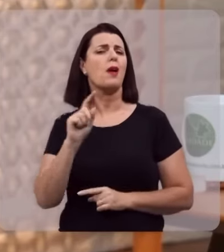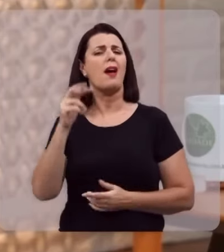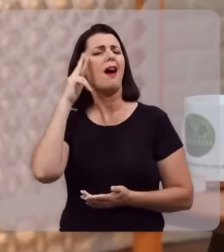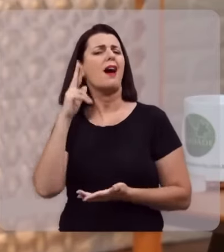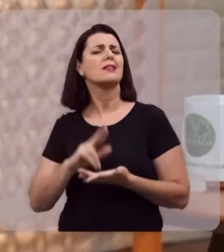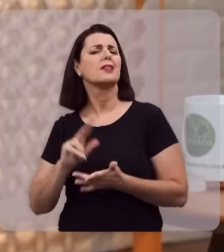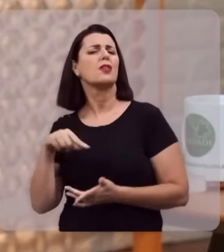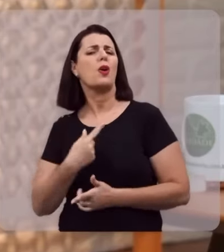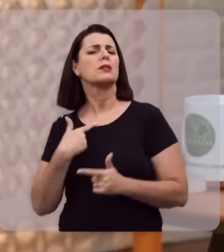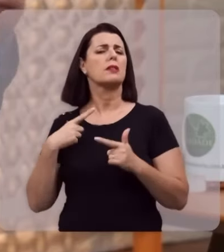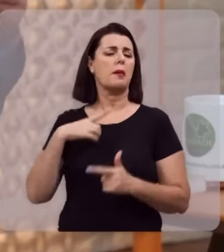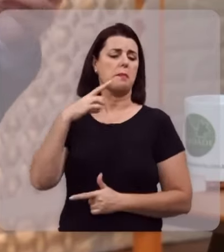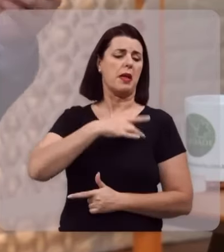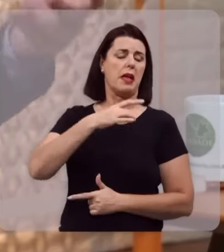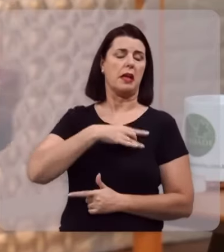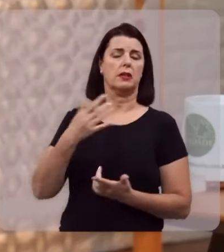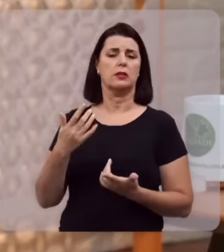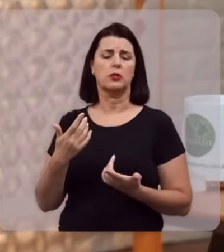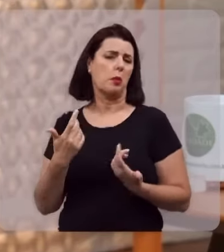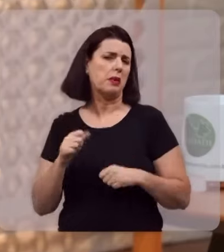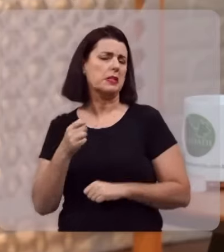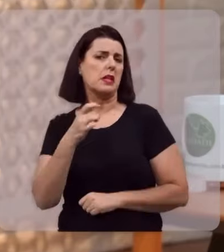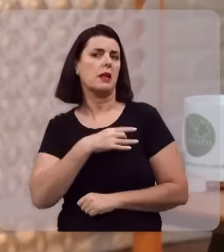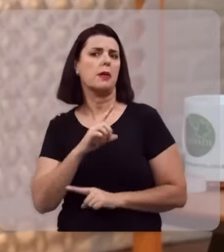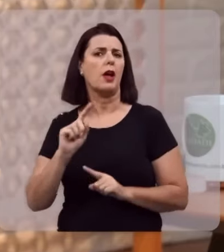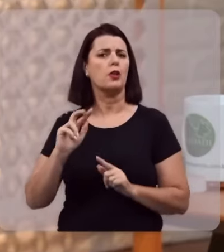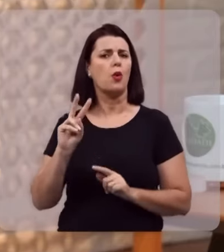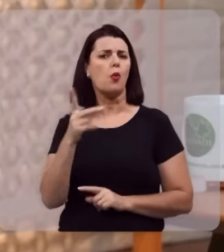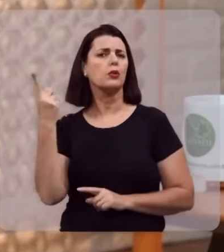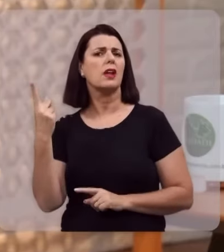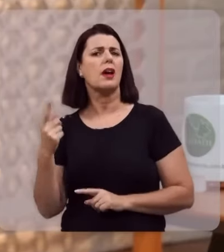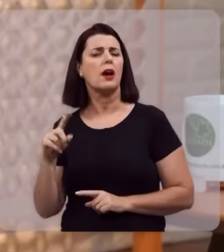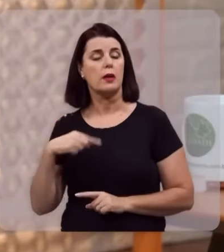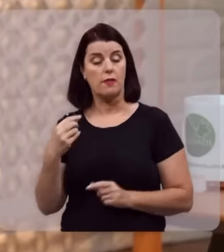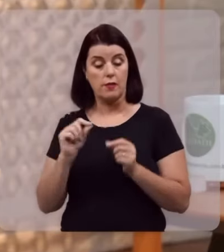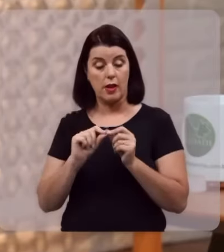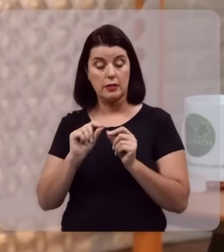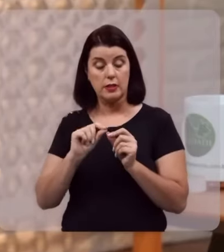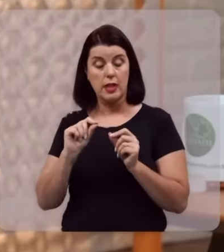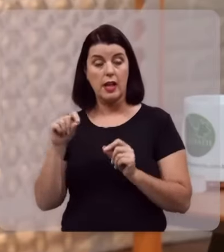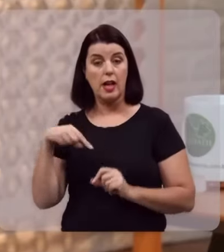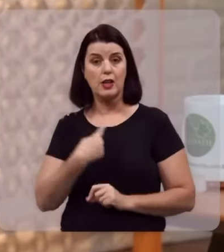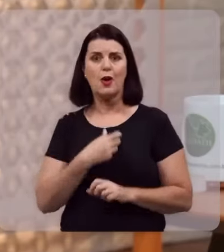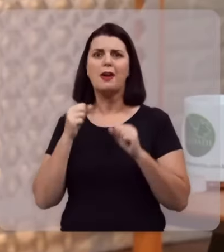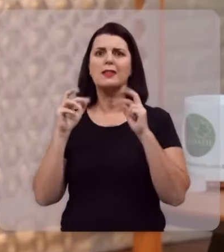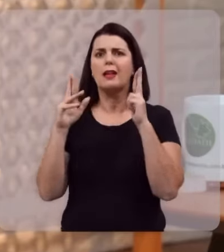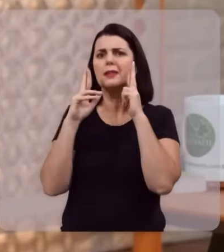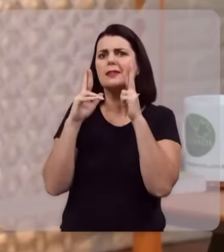é razão para a gente temer, ou não ter esse tipo de temor, muito pelo contrário, né? Mas é para gerar em nós